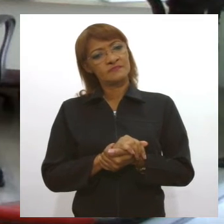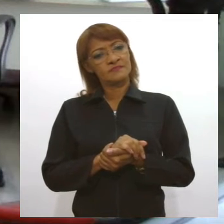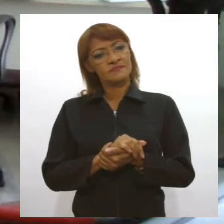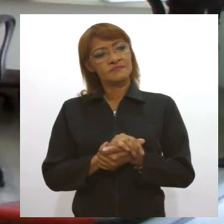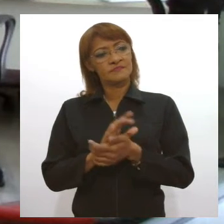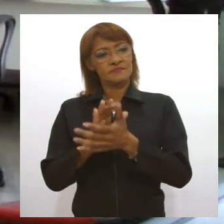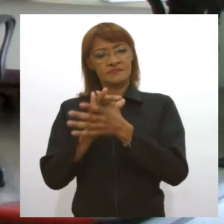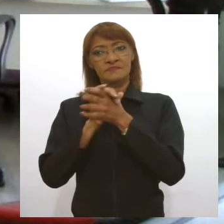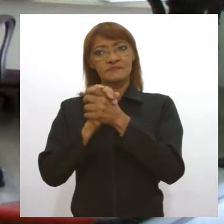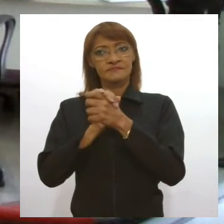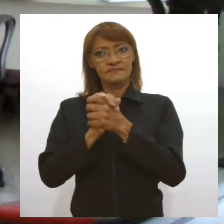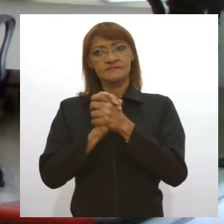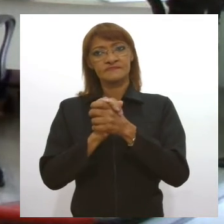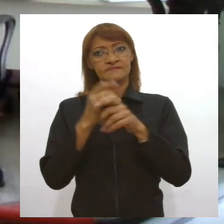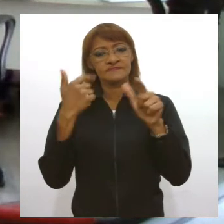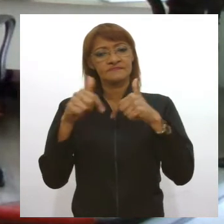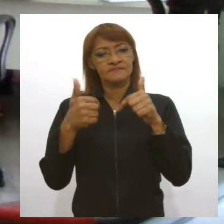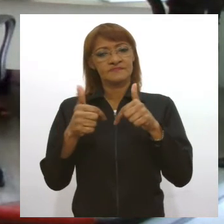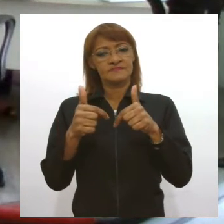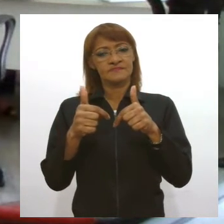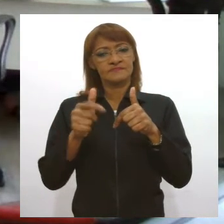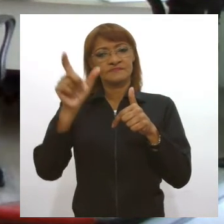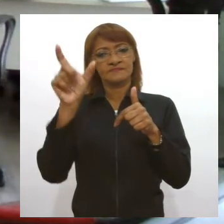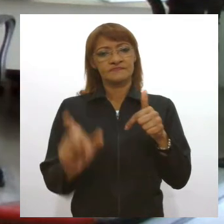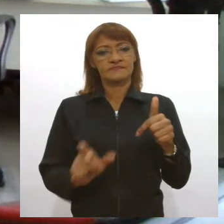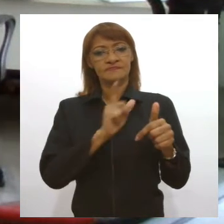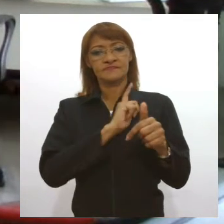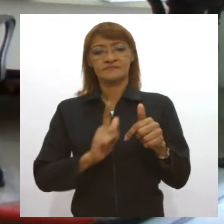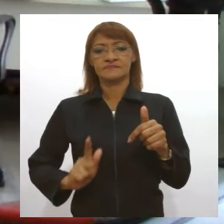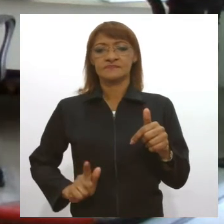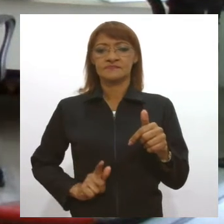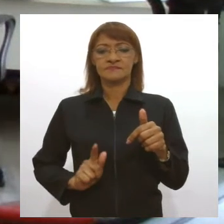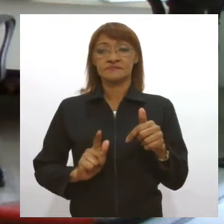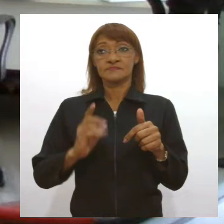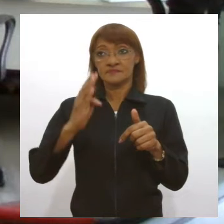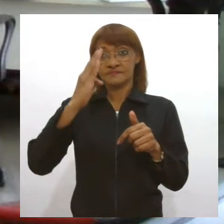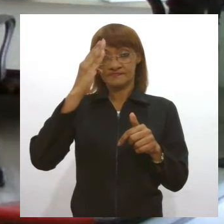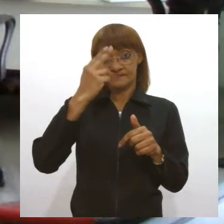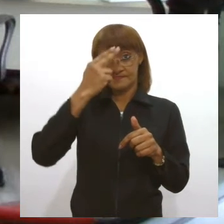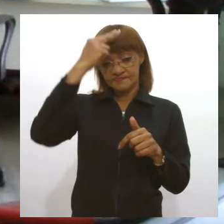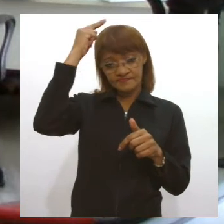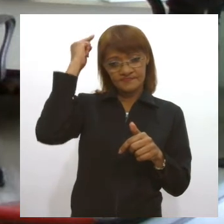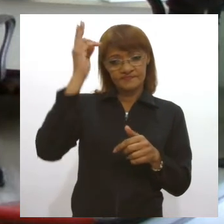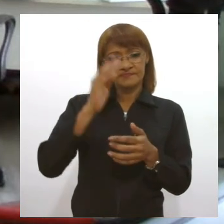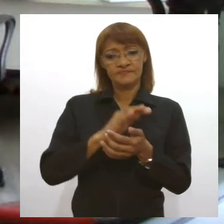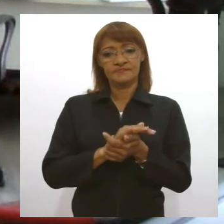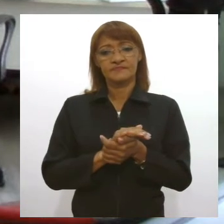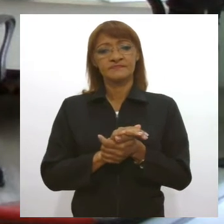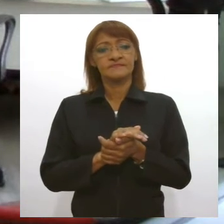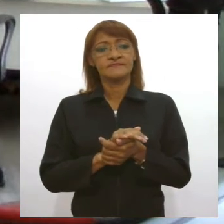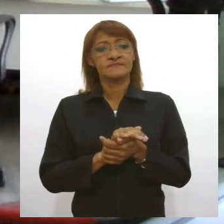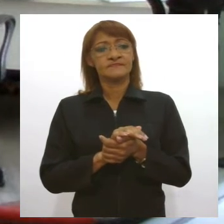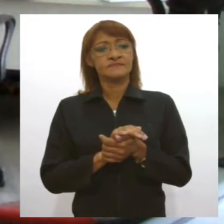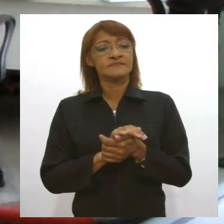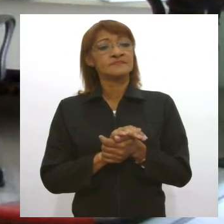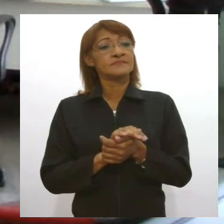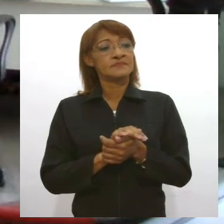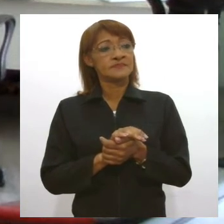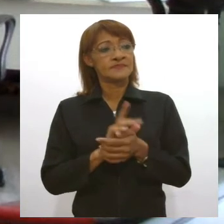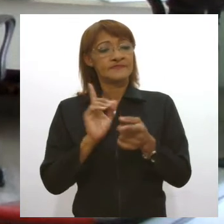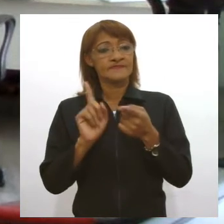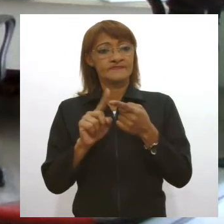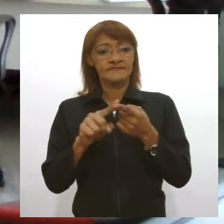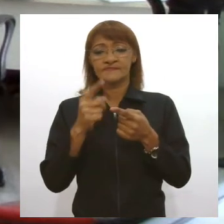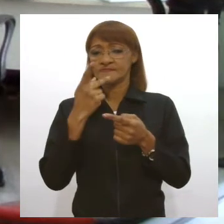ao trabalho desenvolvido pelo governador Beirvaldo Chagas no combate ao novo coronavírus e falou também